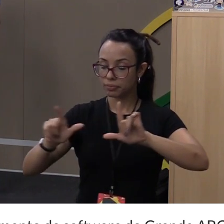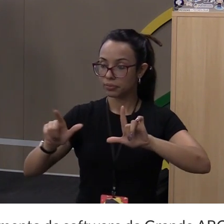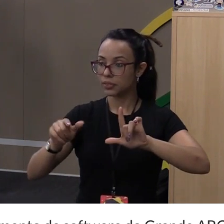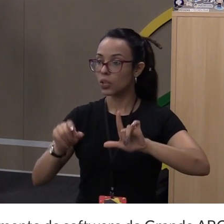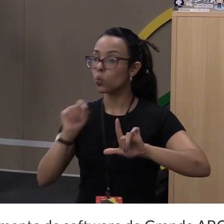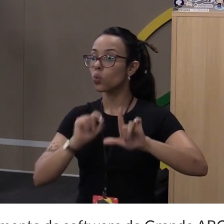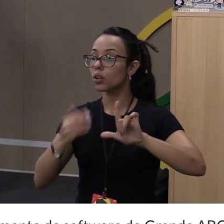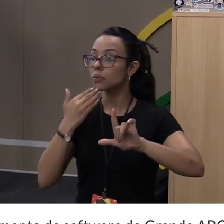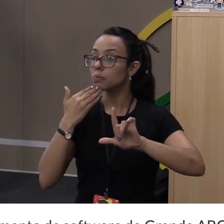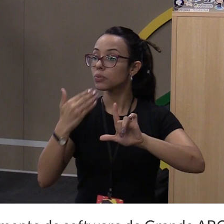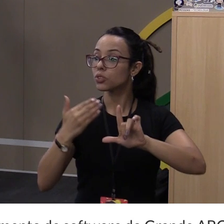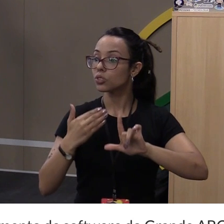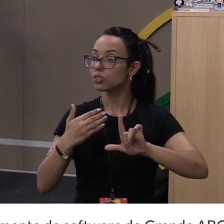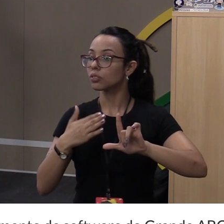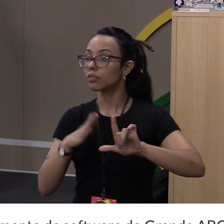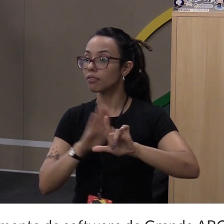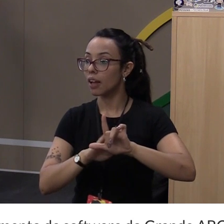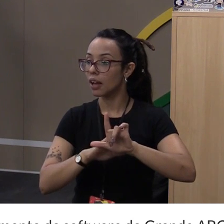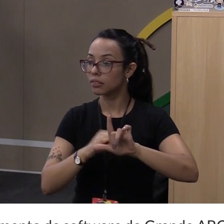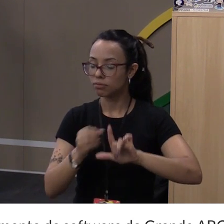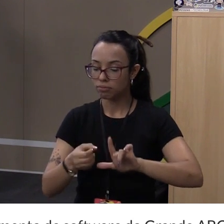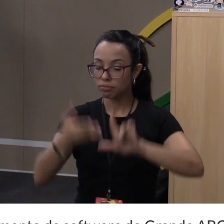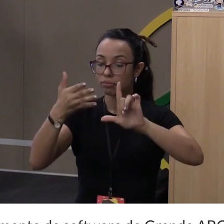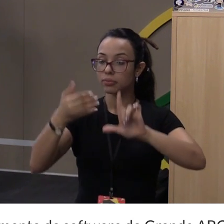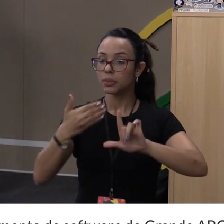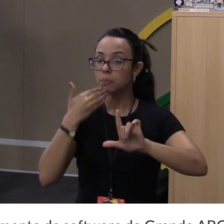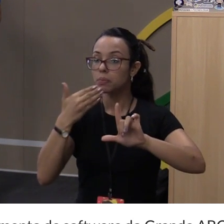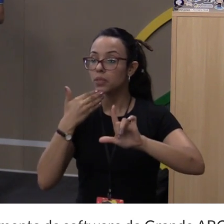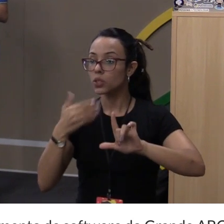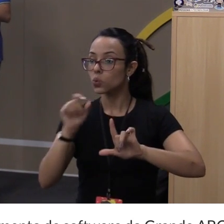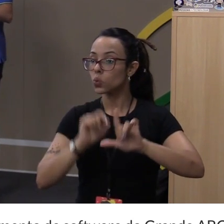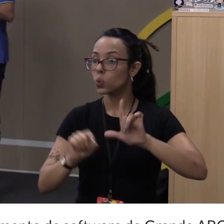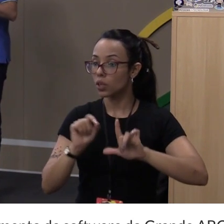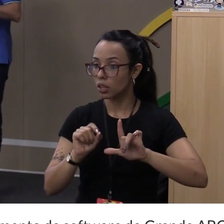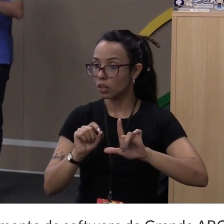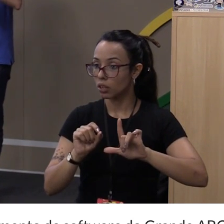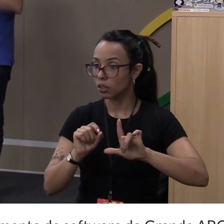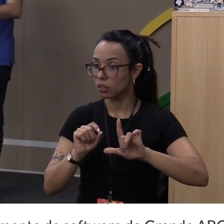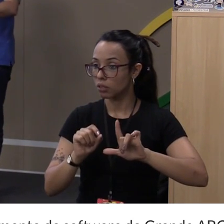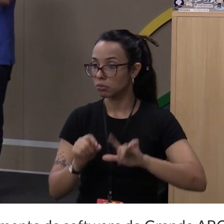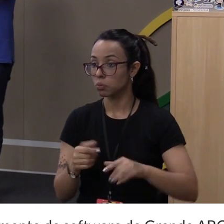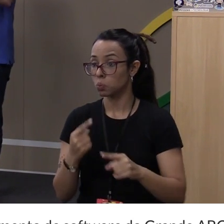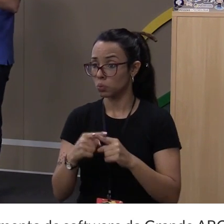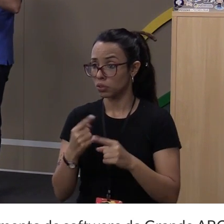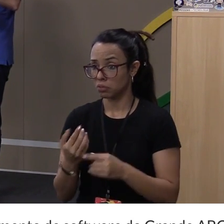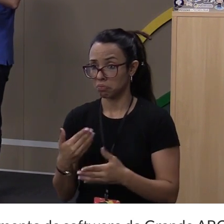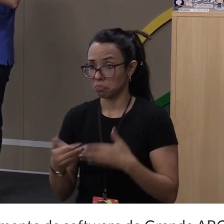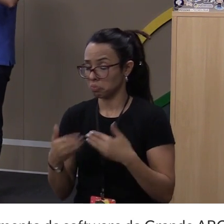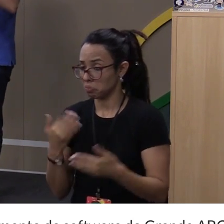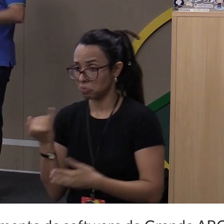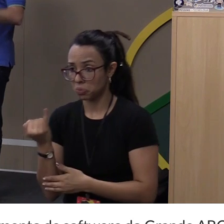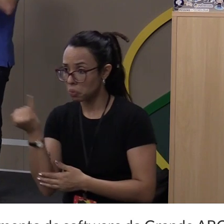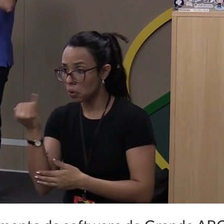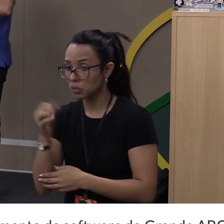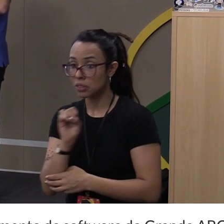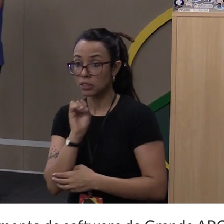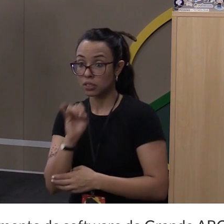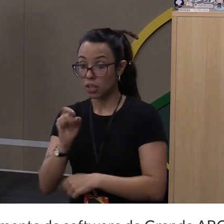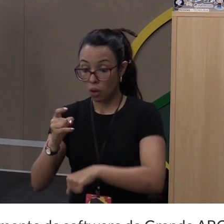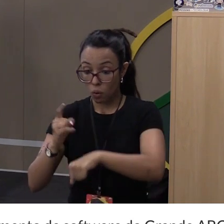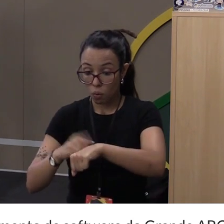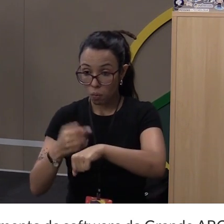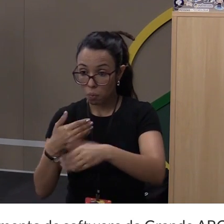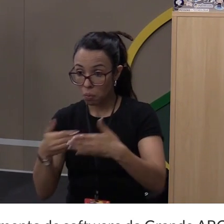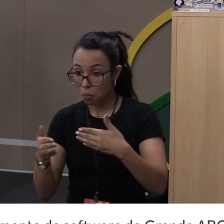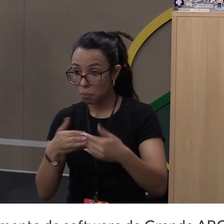que ele está fazendo, que requisições Ajax ele está fazendo. Porque, não importa, em algum momento ele vai ter que